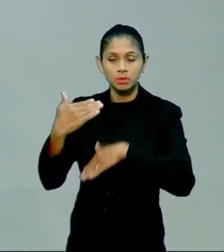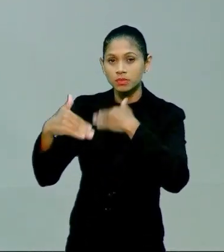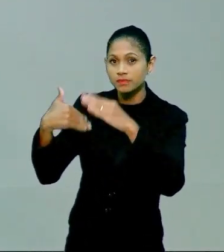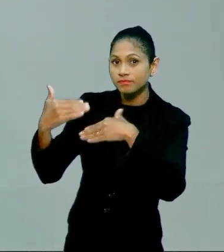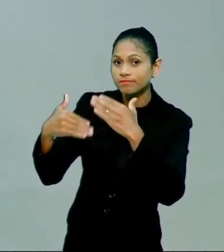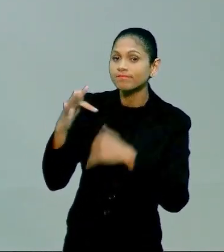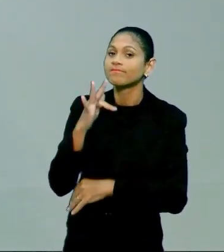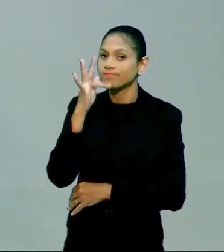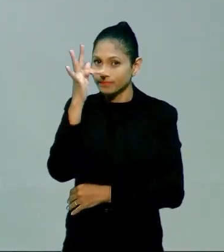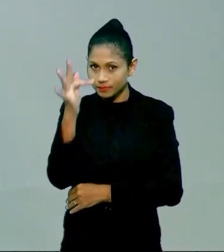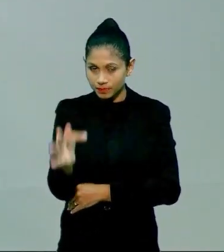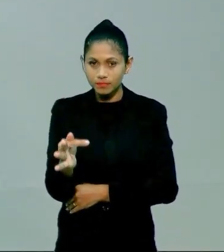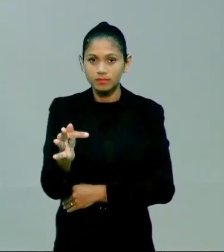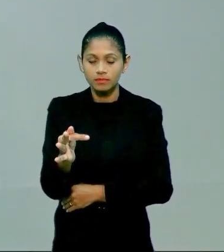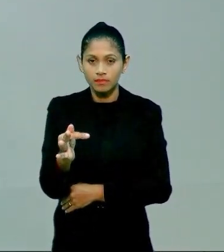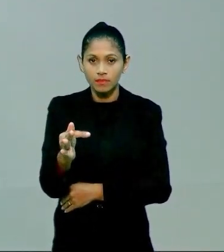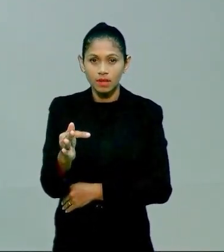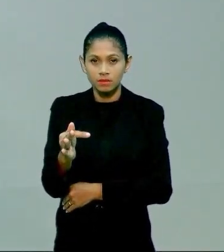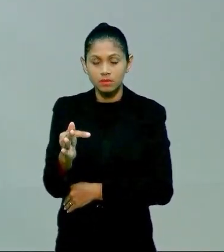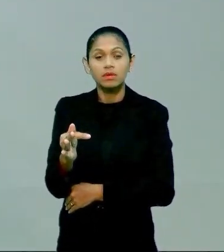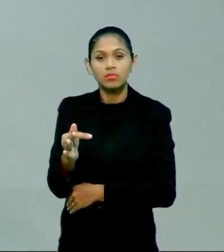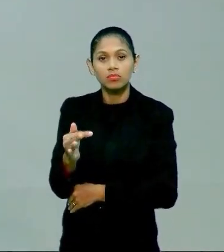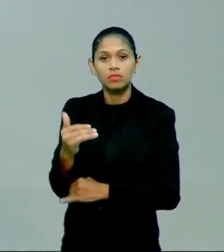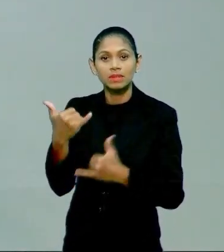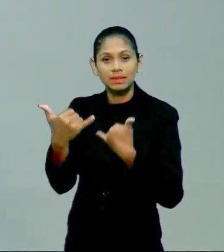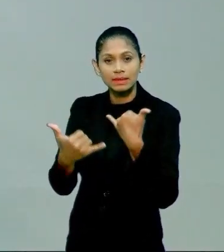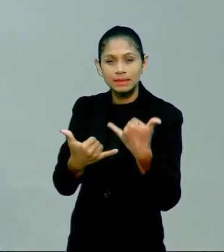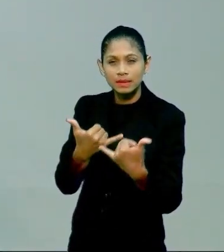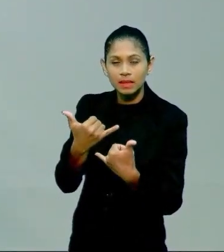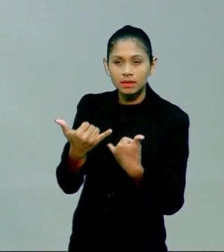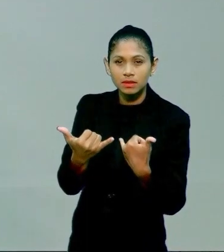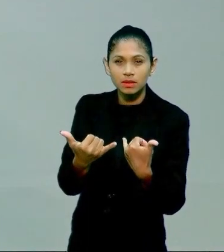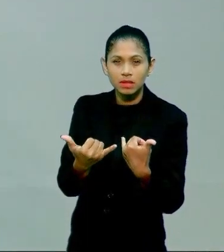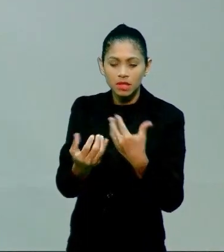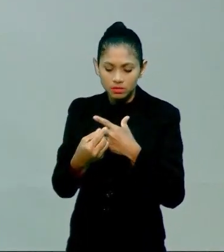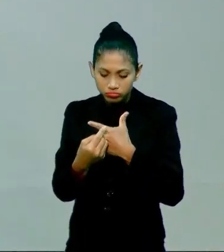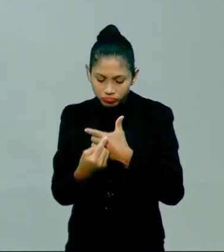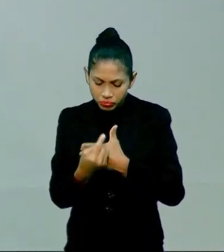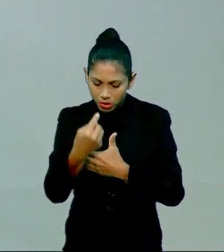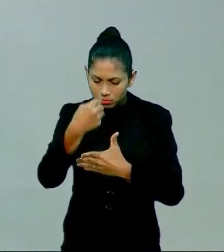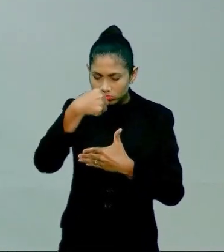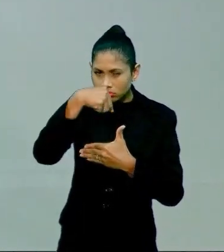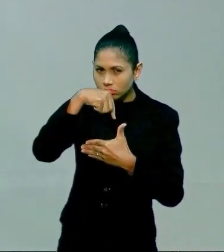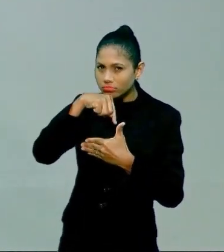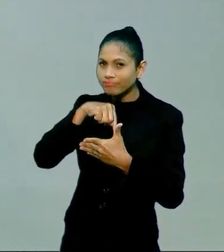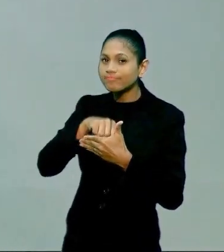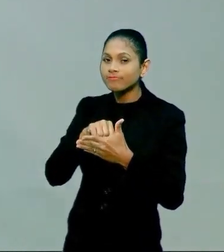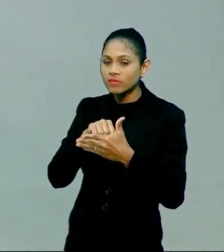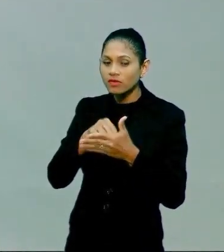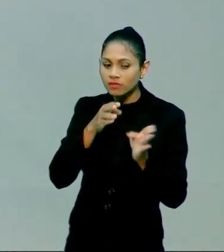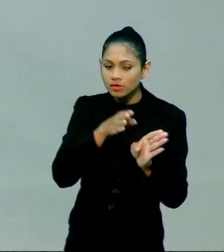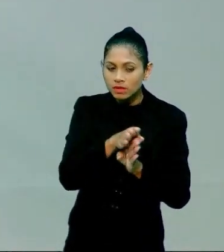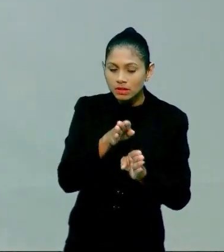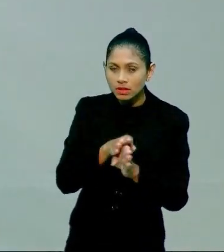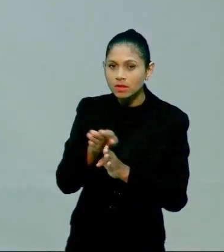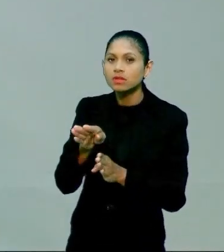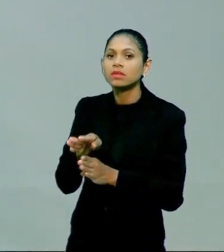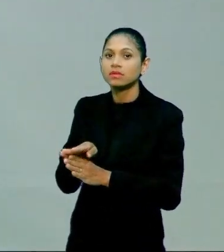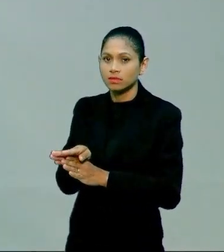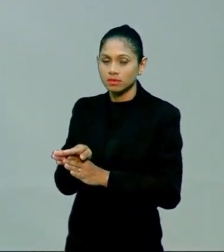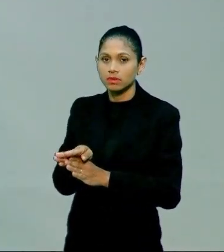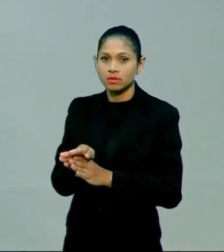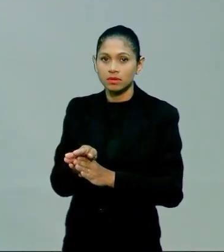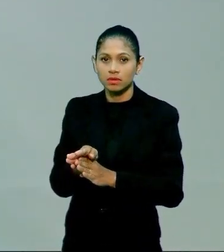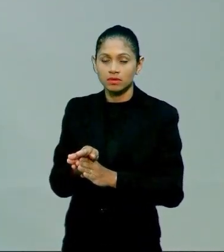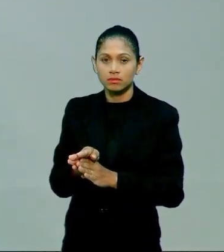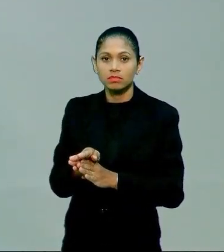Então, a brincadeira, de forma subliminar, vai colocando informações e mensagens que vão enraizando